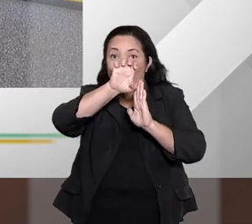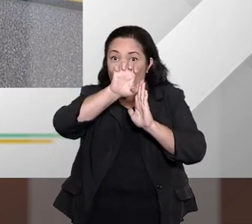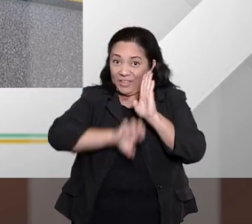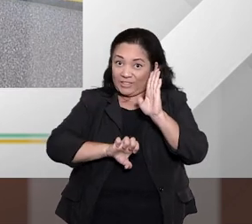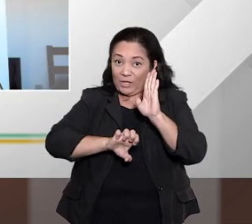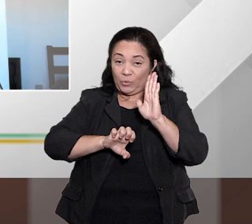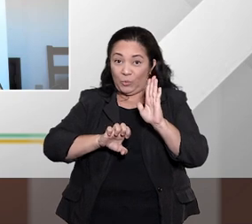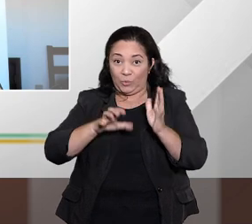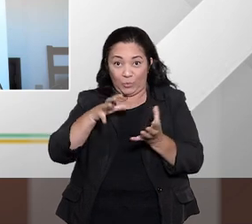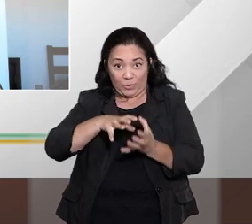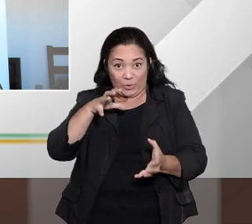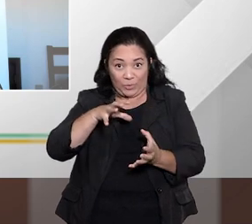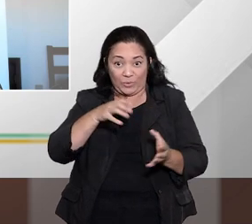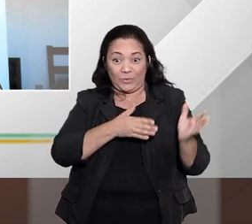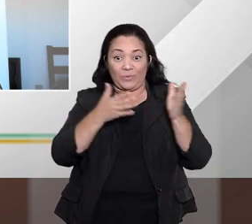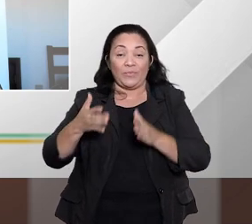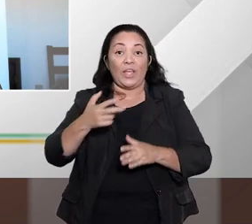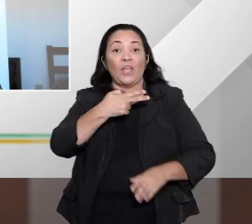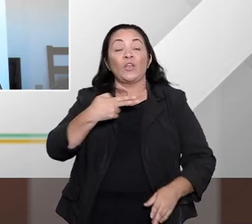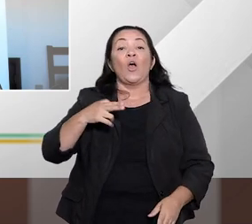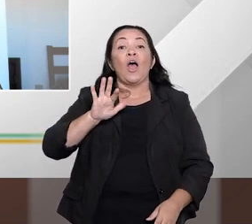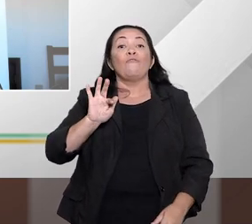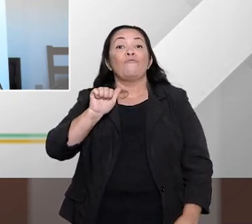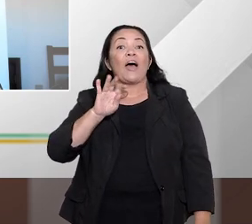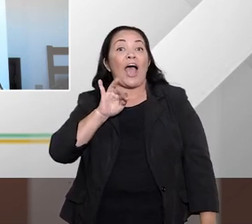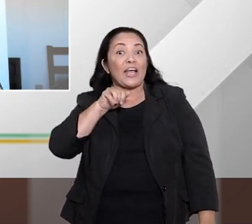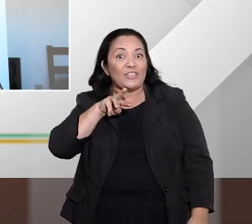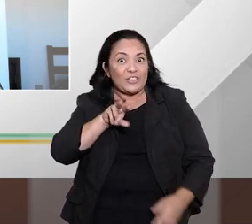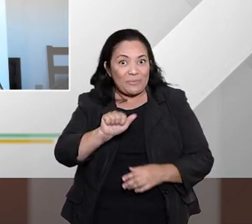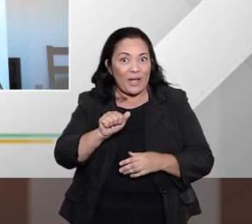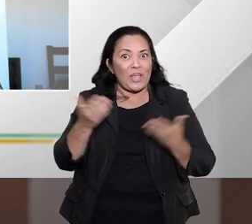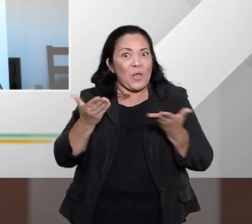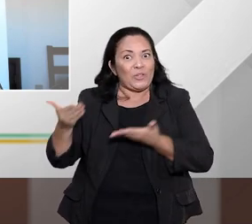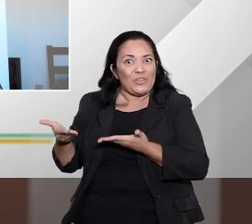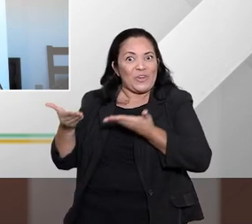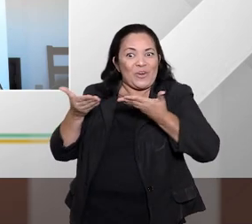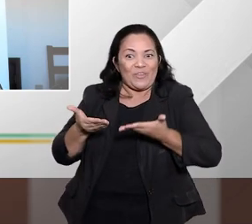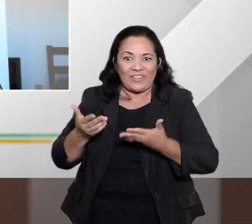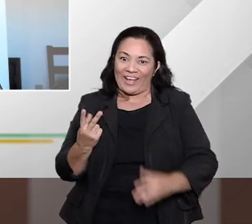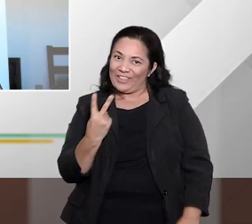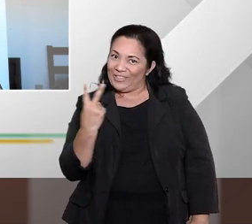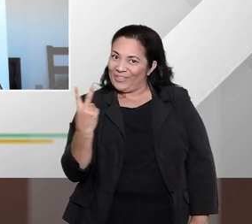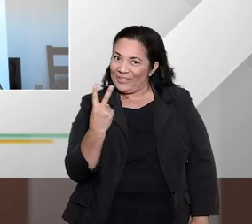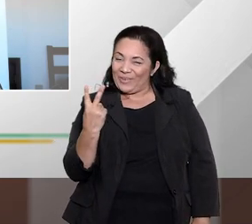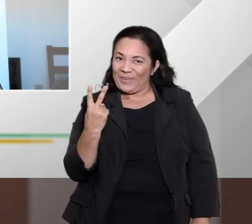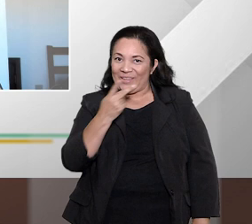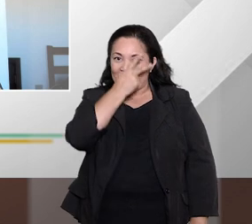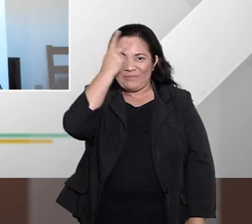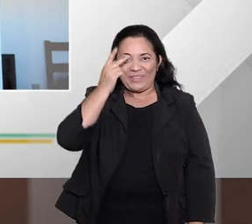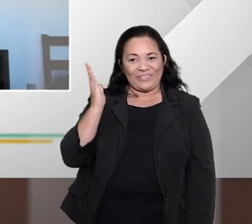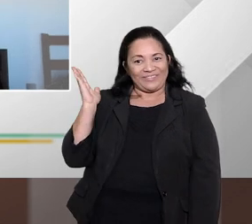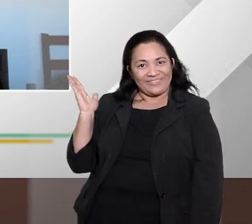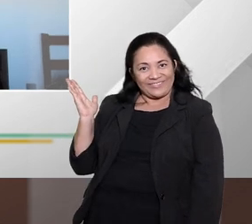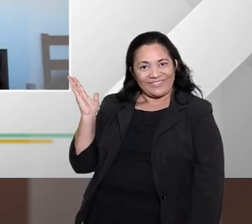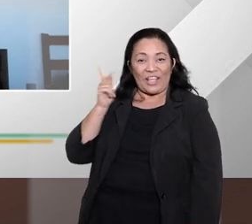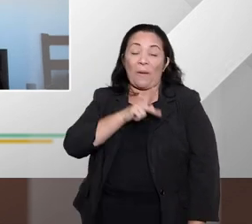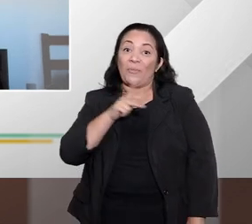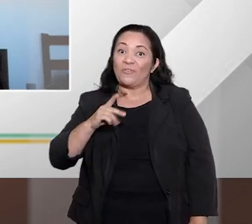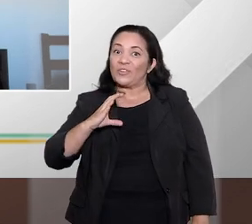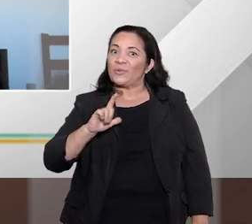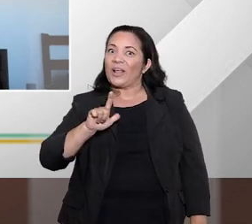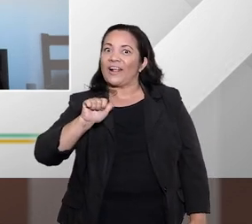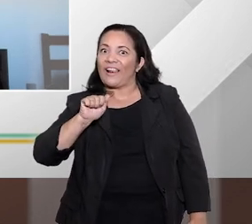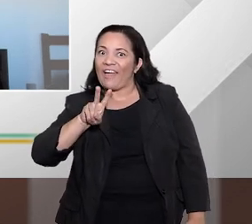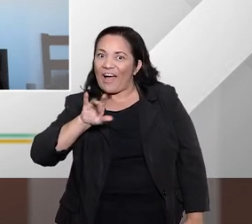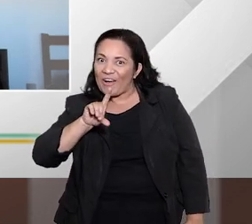Idoso. Eu sou Fátima Uchoa e quem está aqui comigo para detalhar esse assunto é a professora